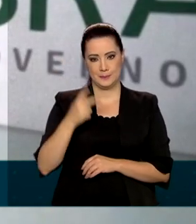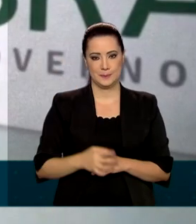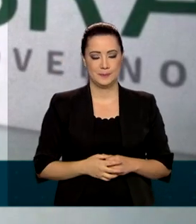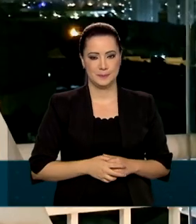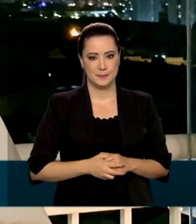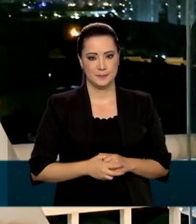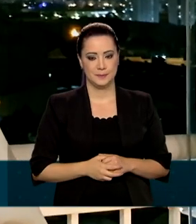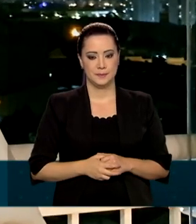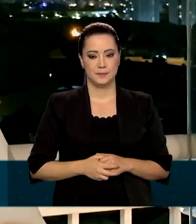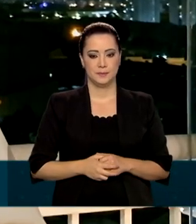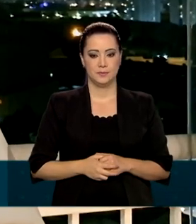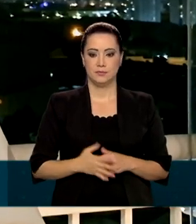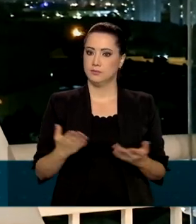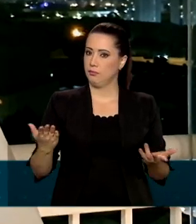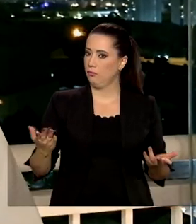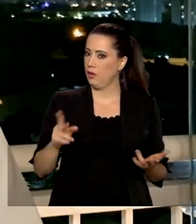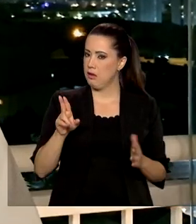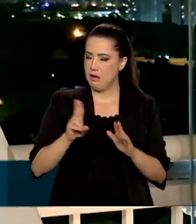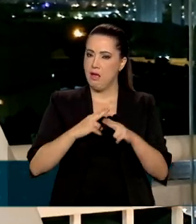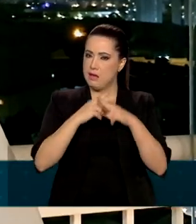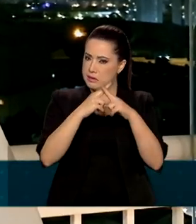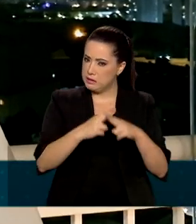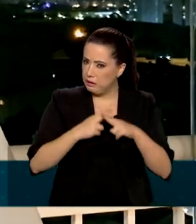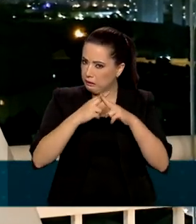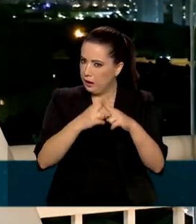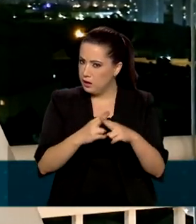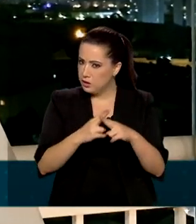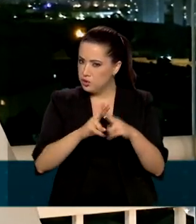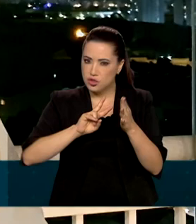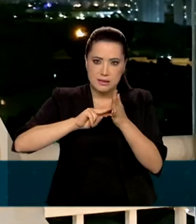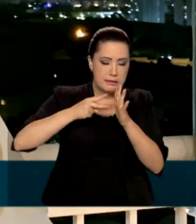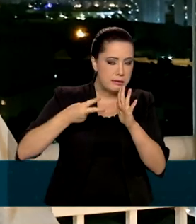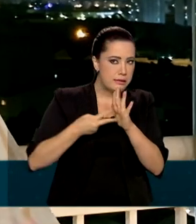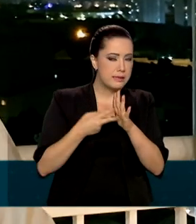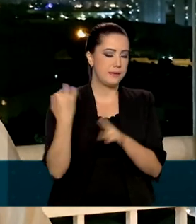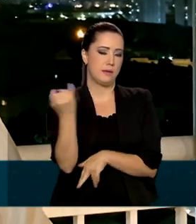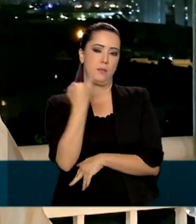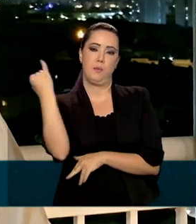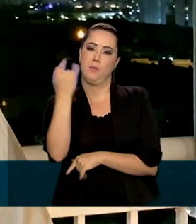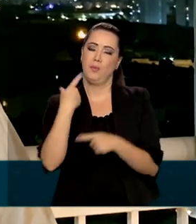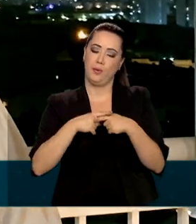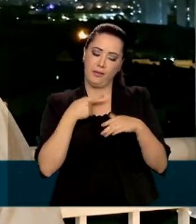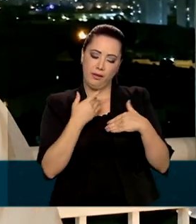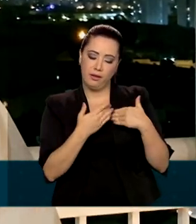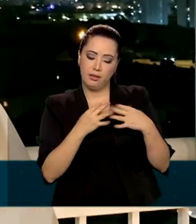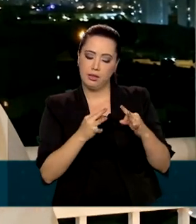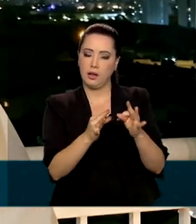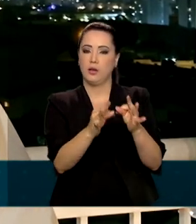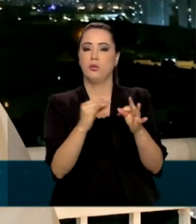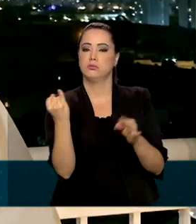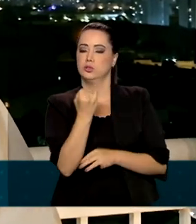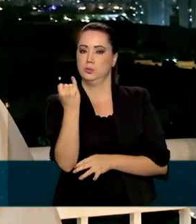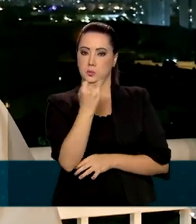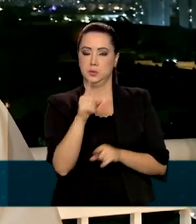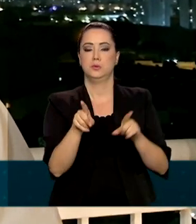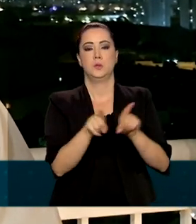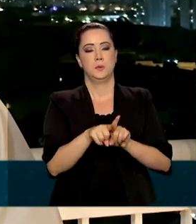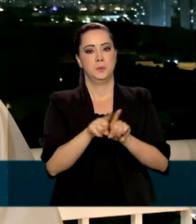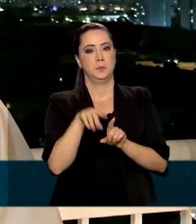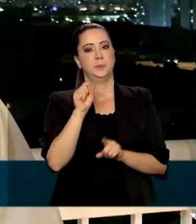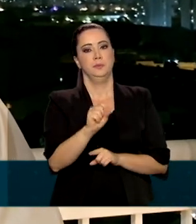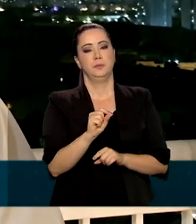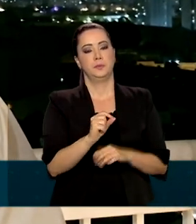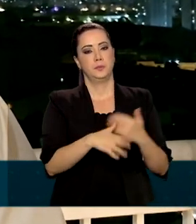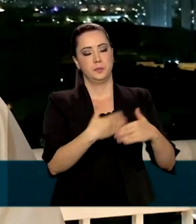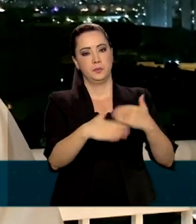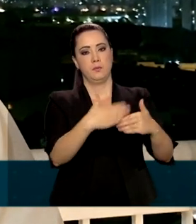São Paulo. Esse satélite representa muito, não só em termos de desenvolvimento de tecnologia, mas também no